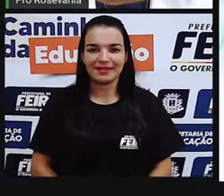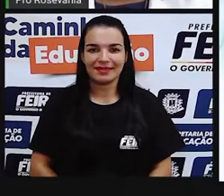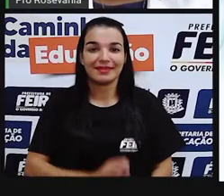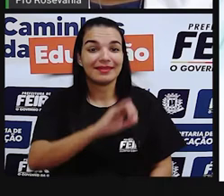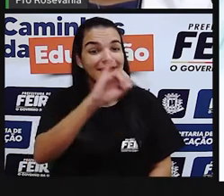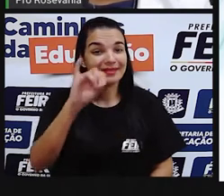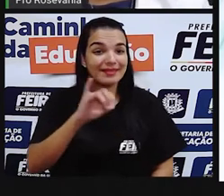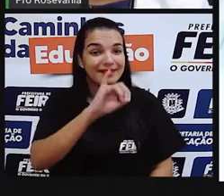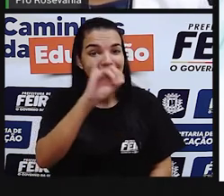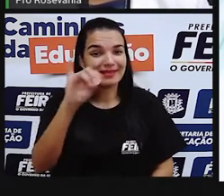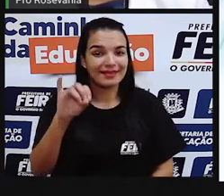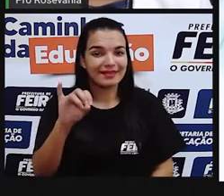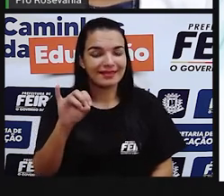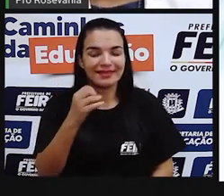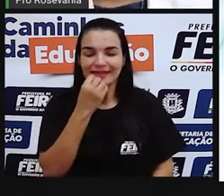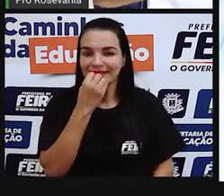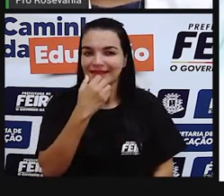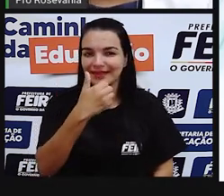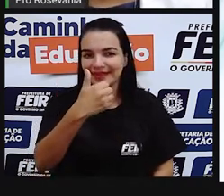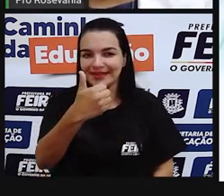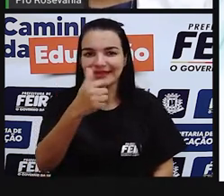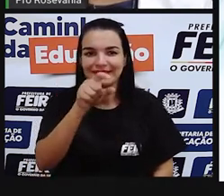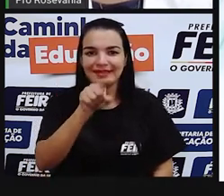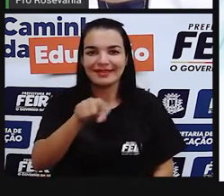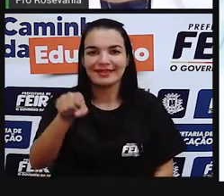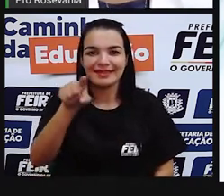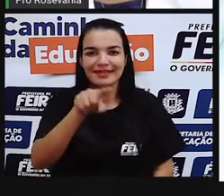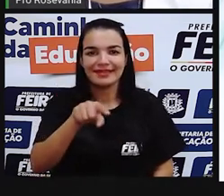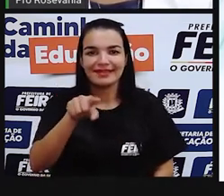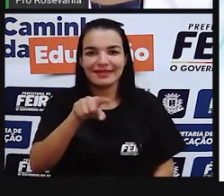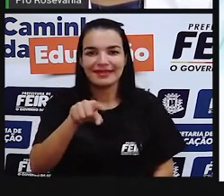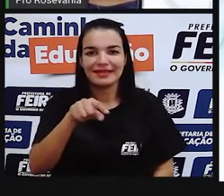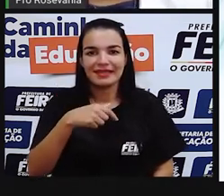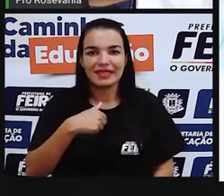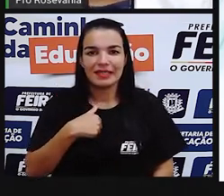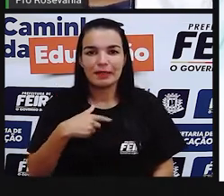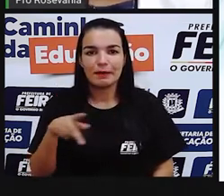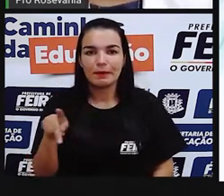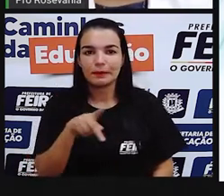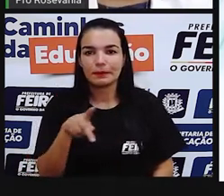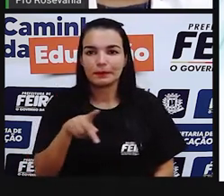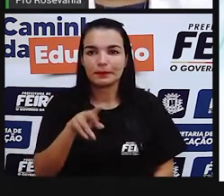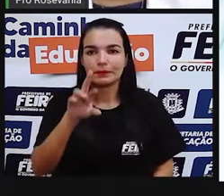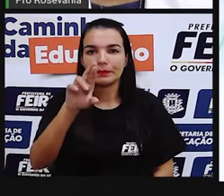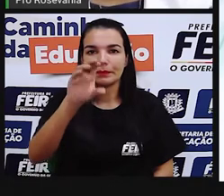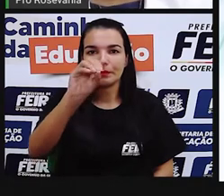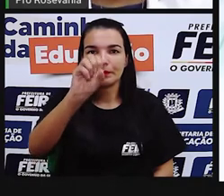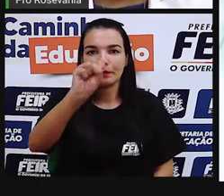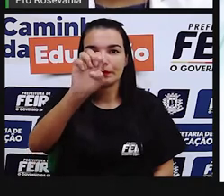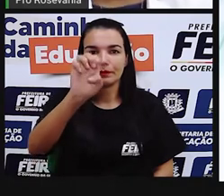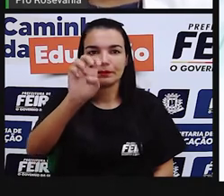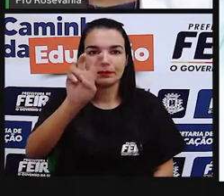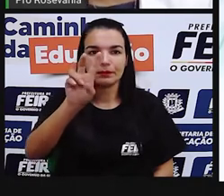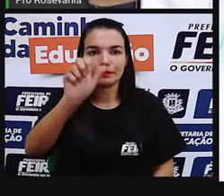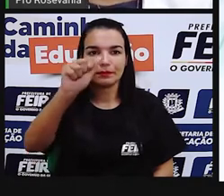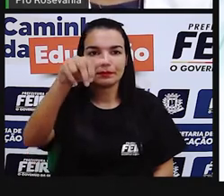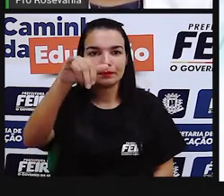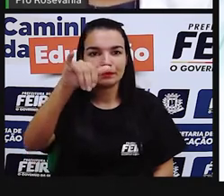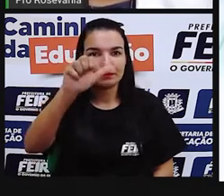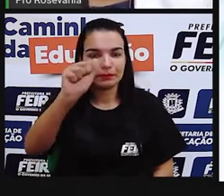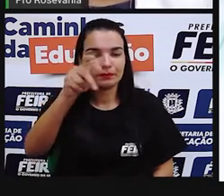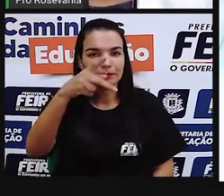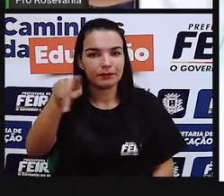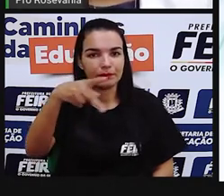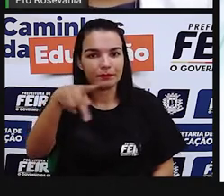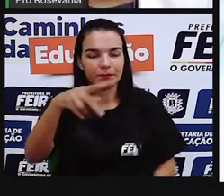Olá, meus amores, aqui a professora Ana Evânia, mas como vocês sabem, eu sou professora de Geografia, hoje